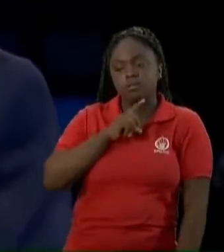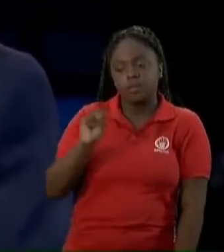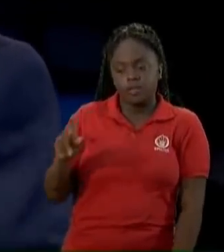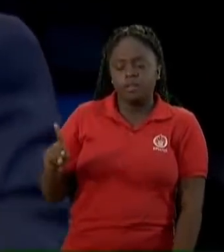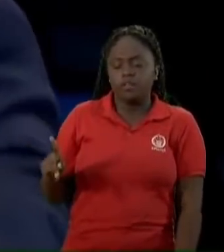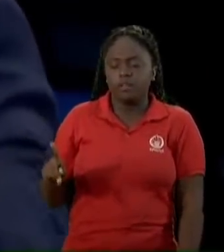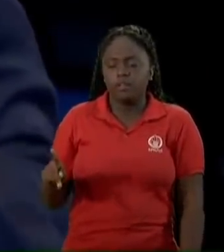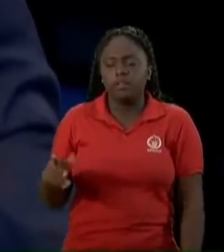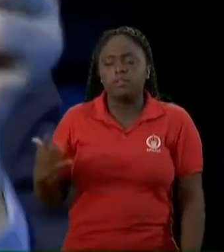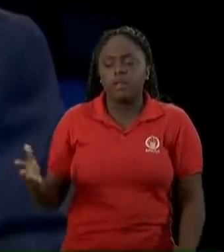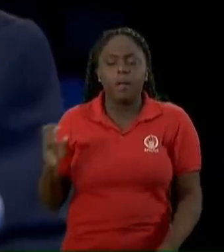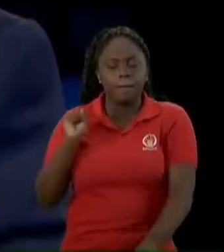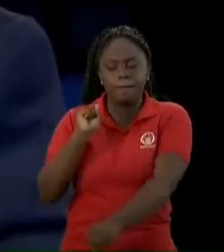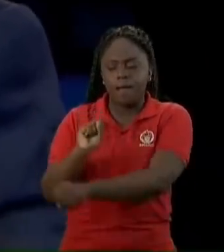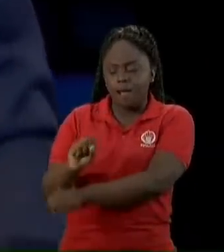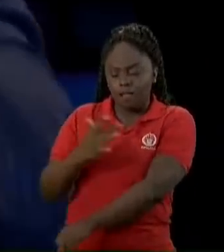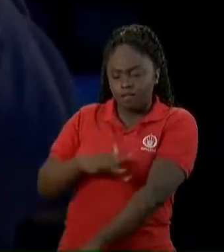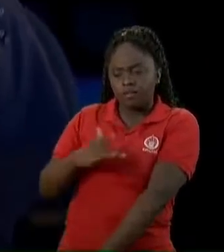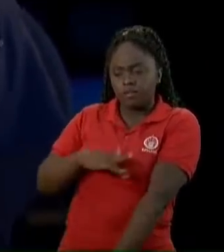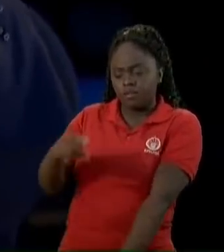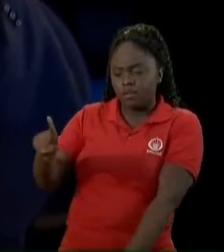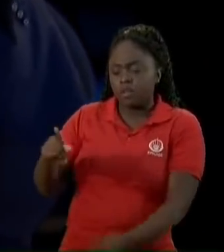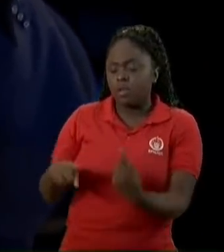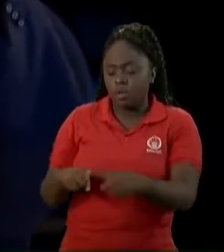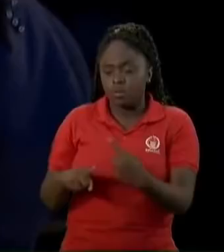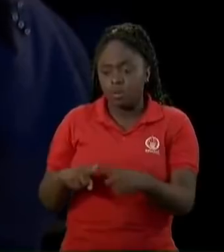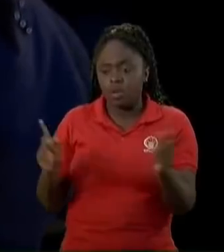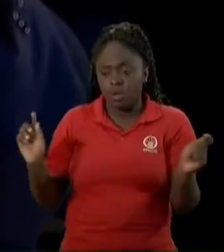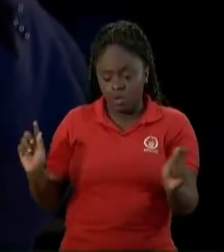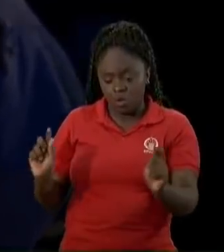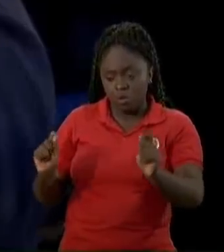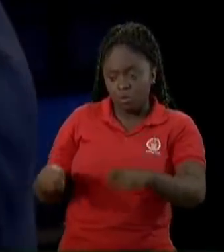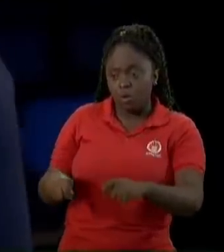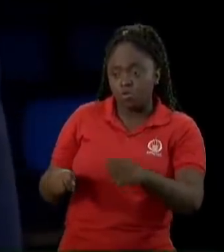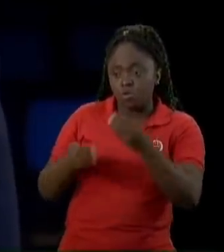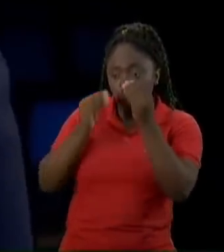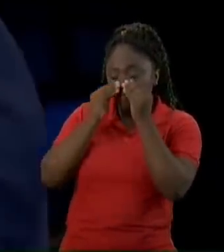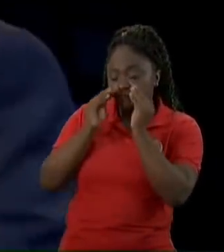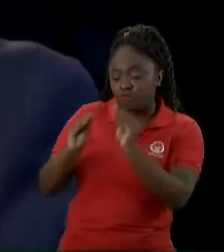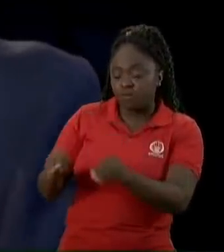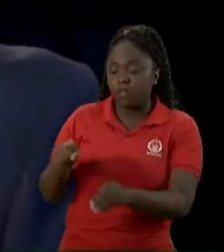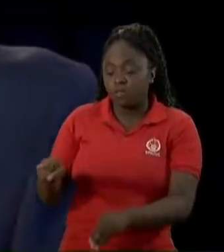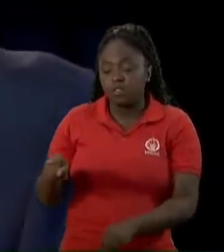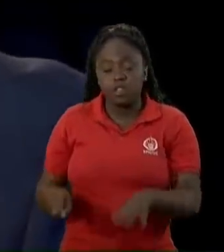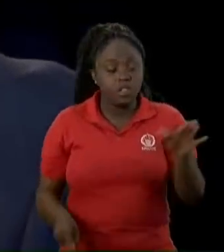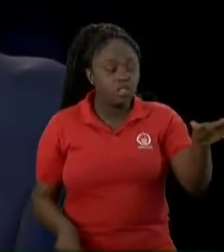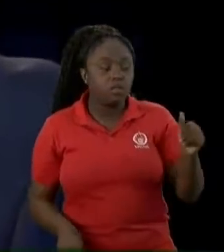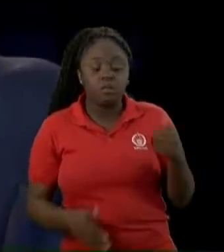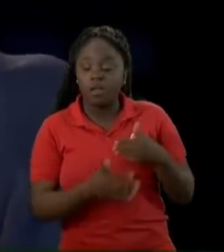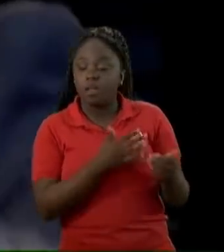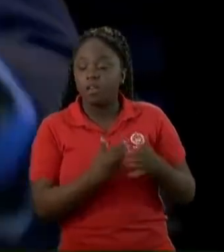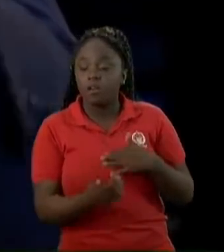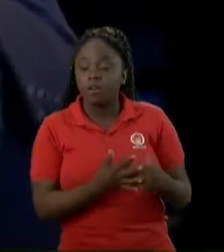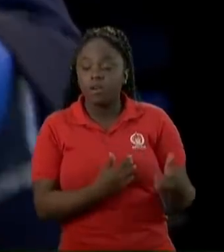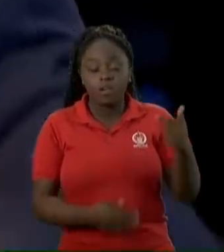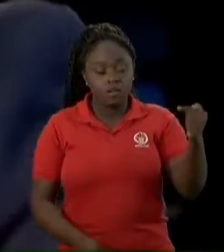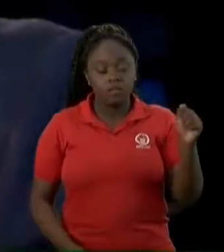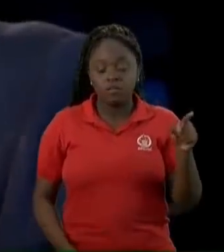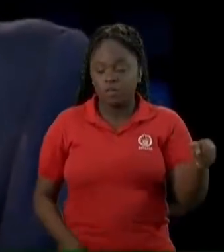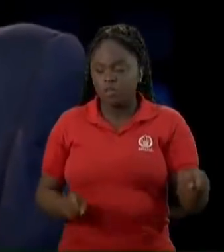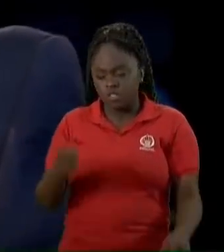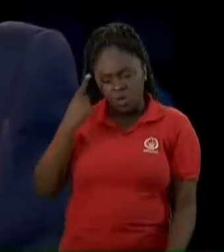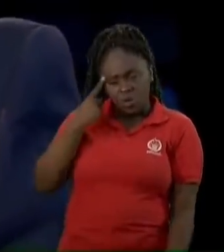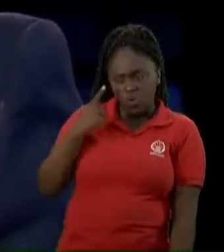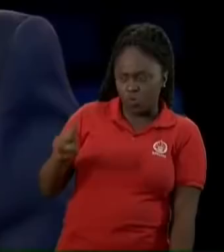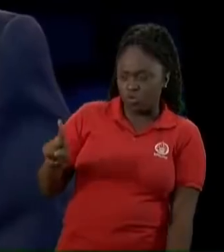mil Então sai desse vitimismo seu aí Que eu posso dispor de você a hora que eu quiser E chamar qualquer um dos sete mil Você não é a última Coca